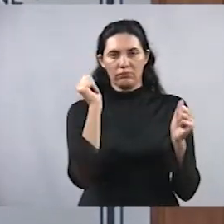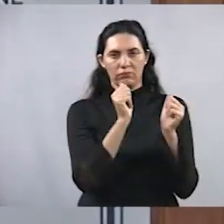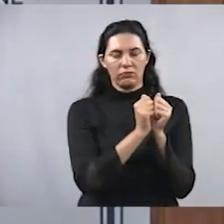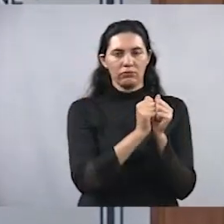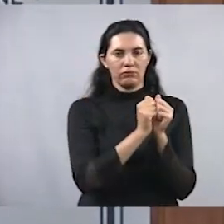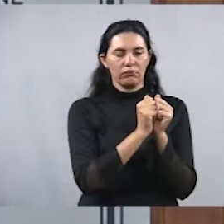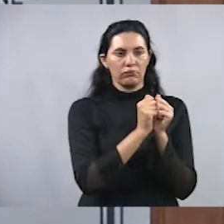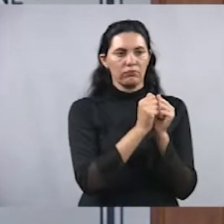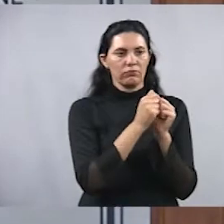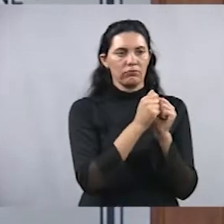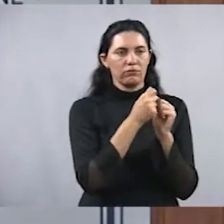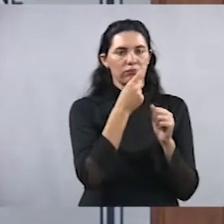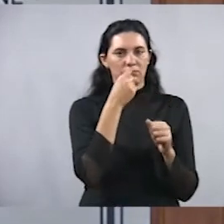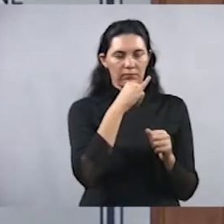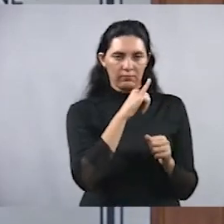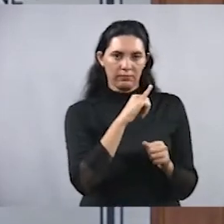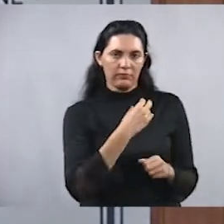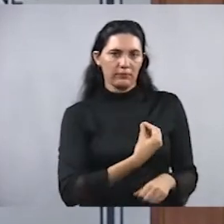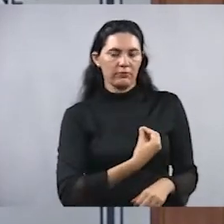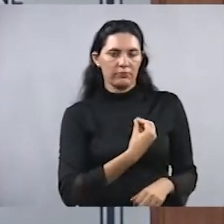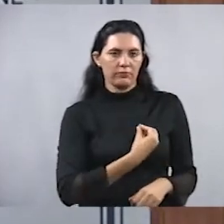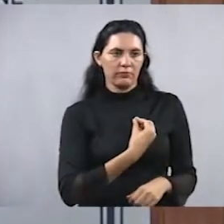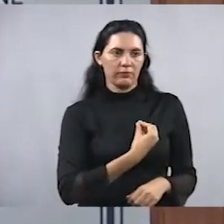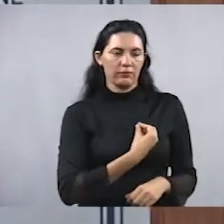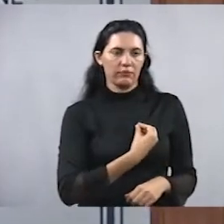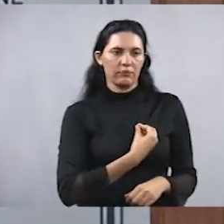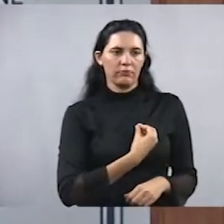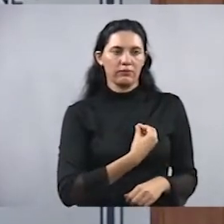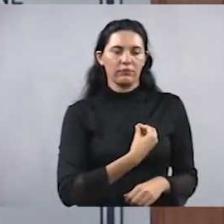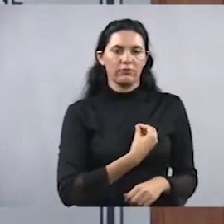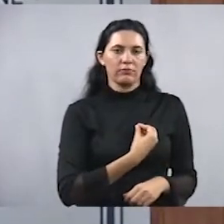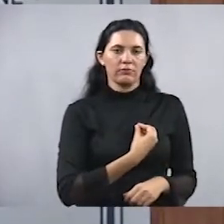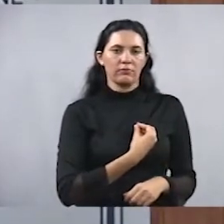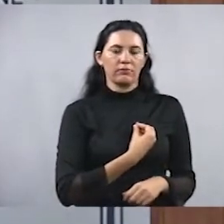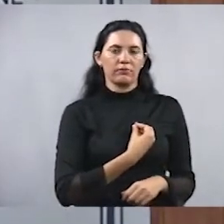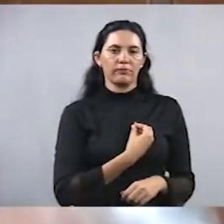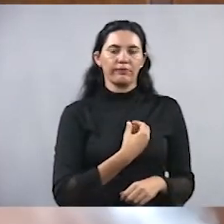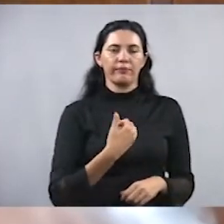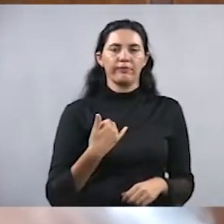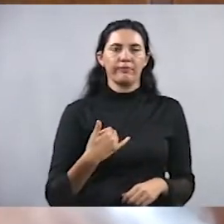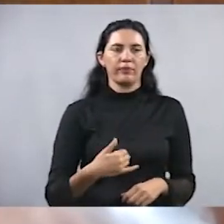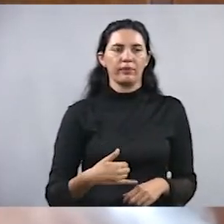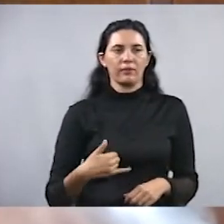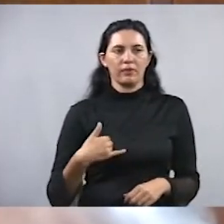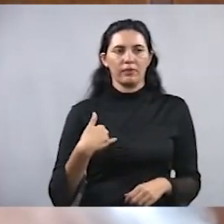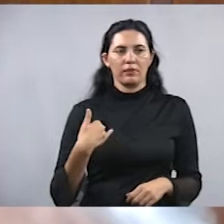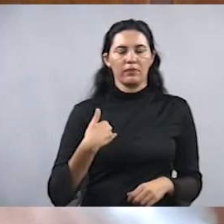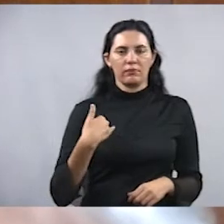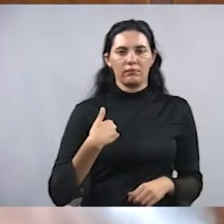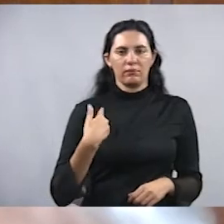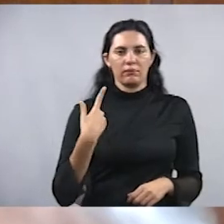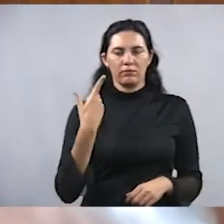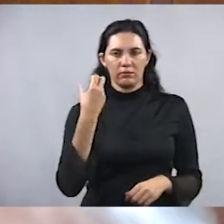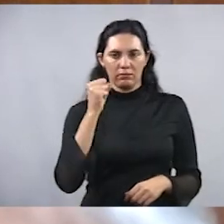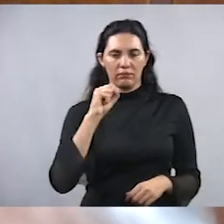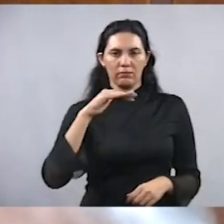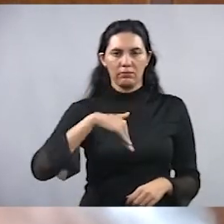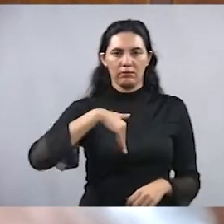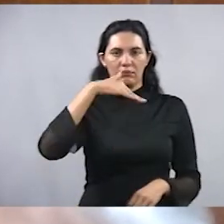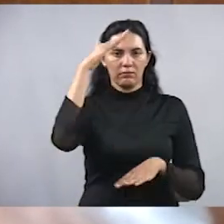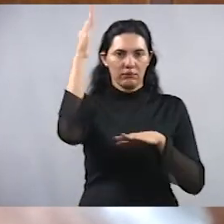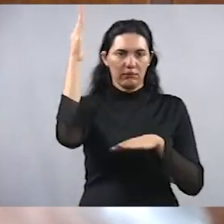Ele ficou por muitos anos e, ao completar já a sua maior idade, casou-se com o senhor